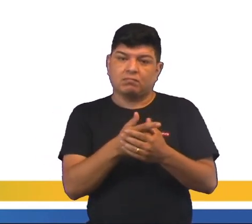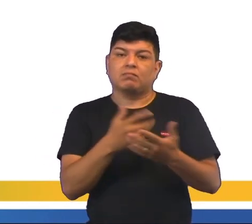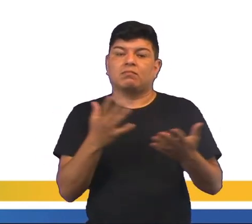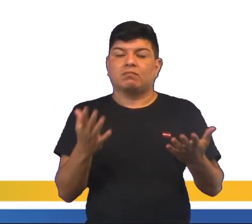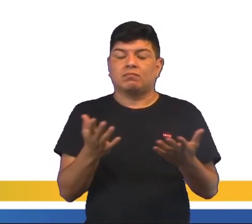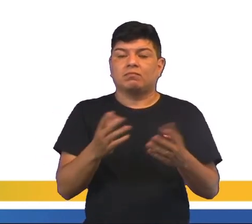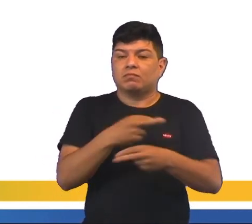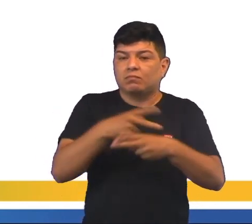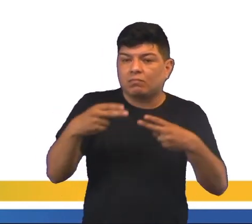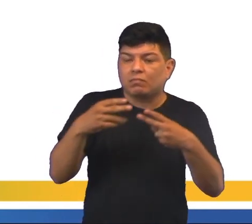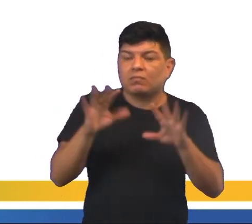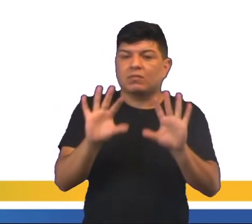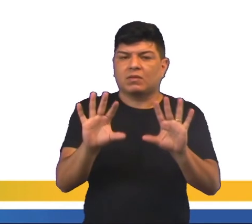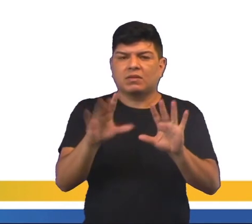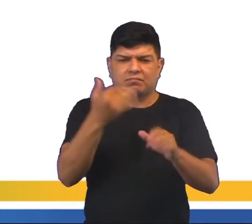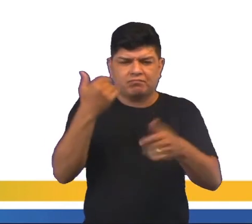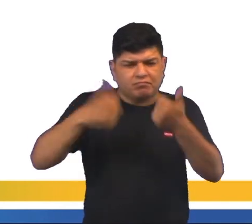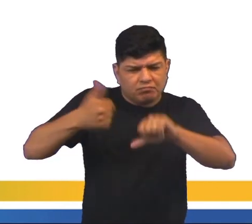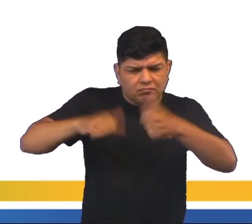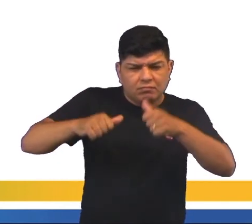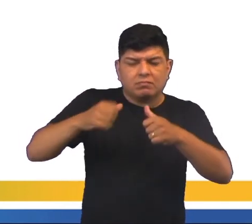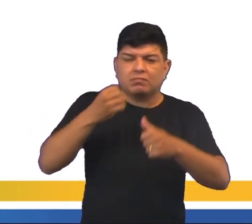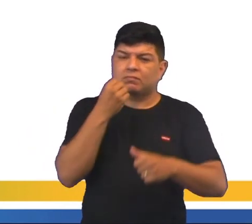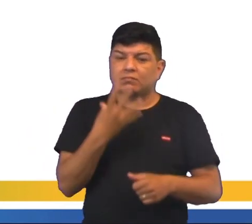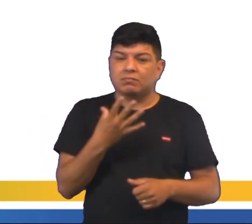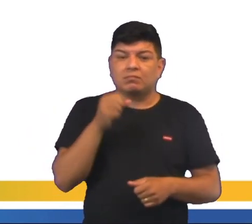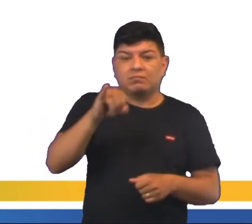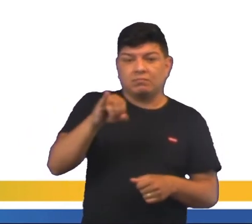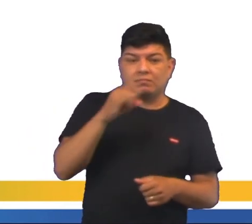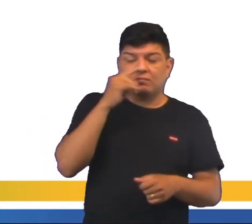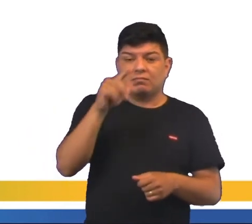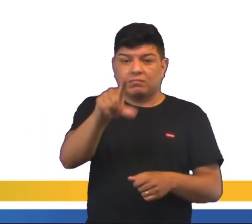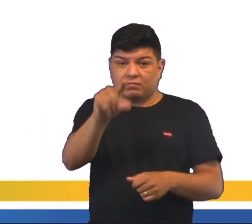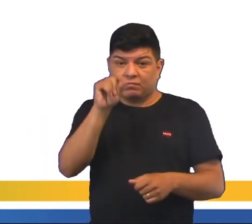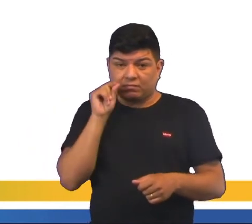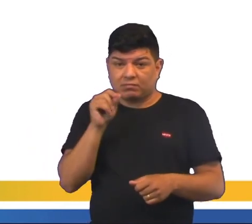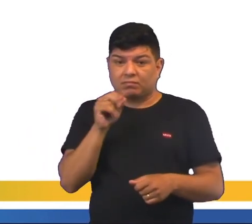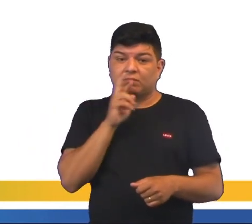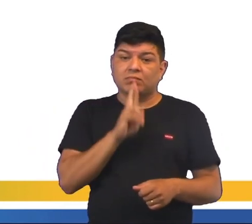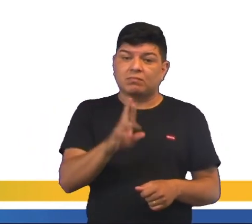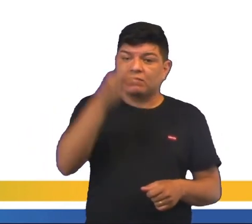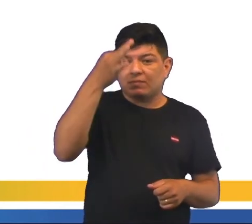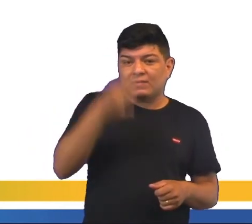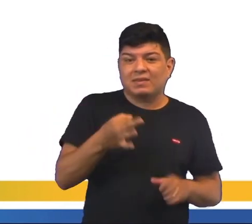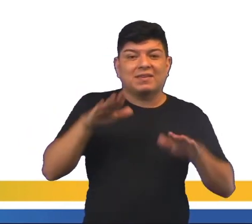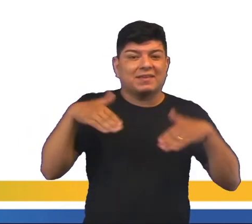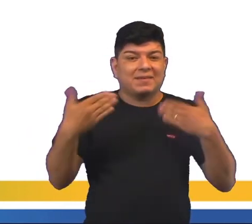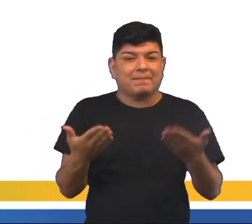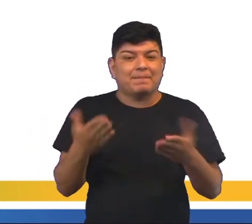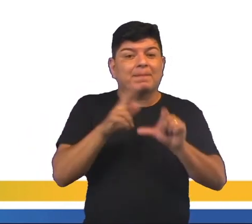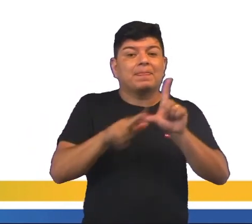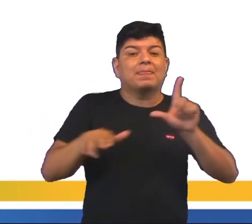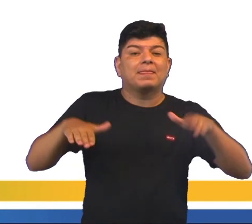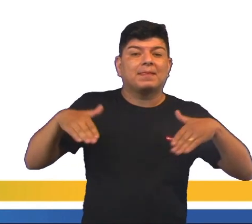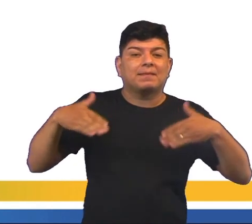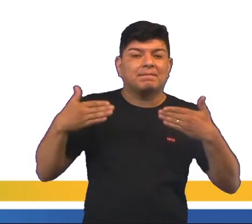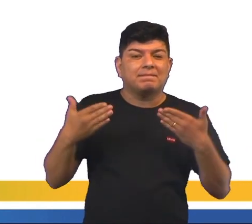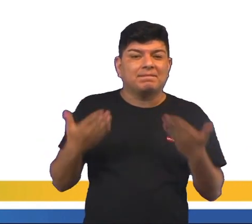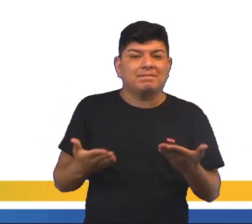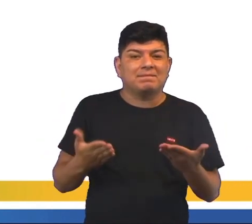minérios? E aí? Já analisou bem? Se você fez sua escolha e disse que a alternativa correta é a letra